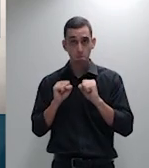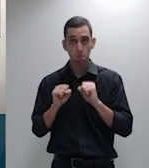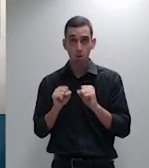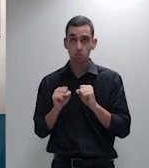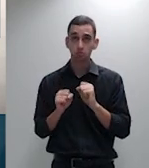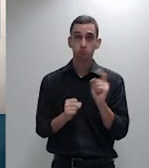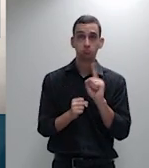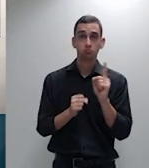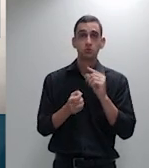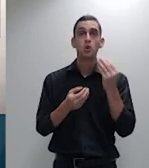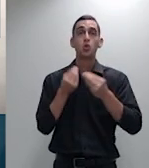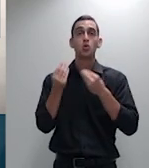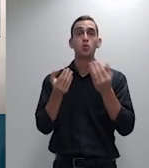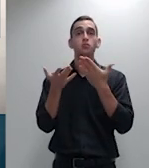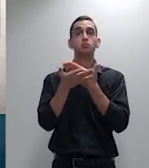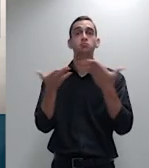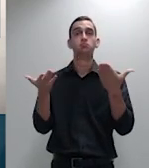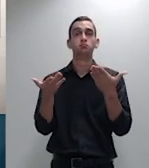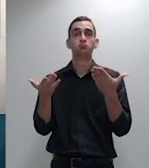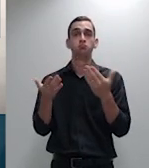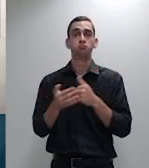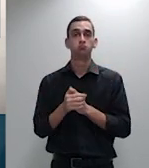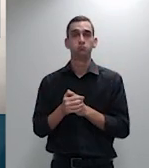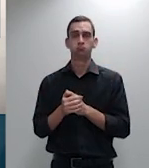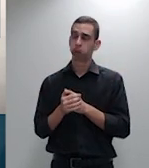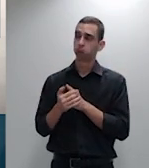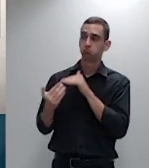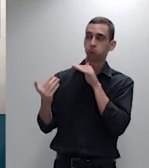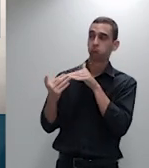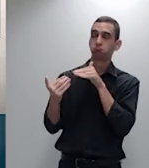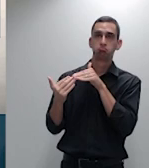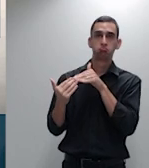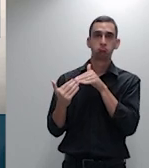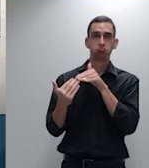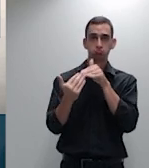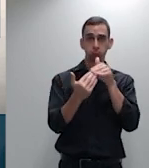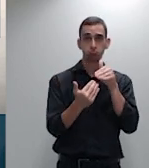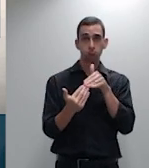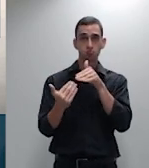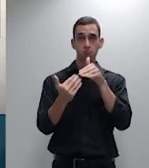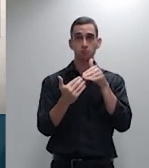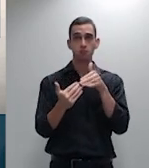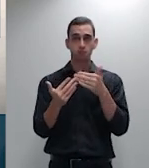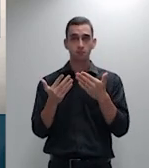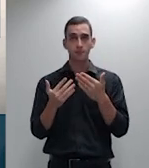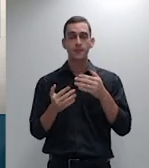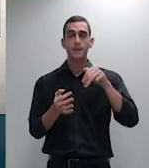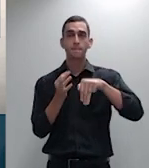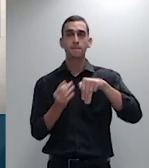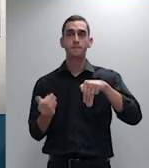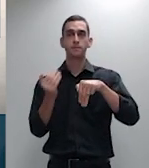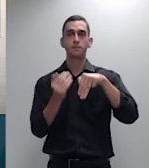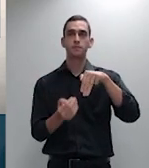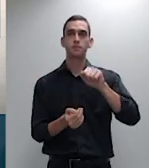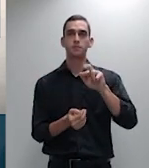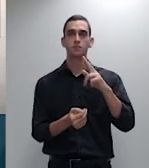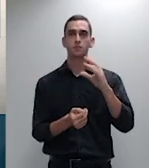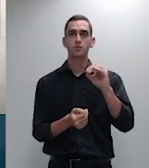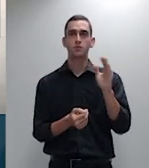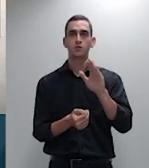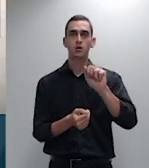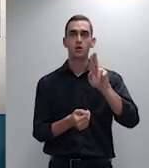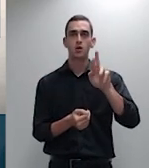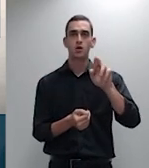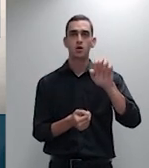adiar o ministro Belize também ministro Belize tem duas recisórias não sei se haverá tempo